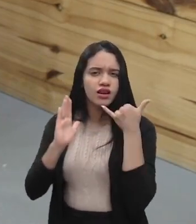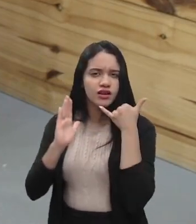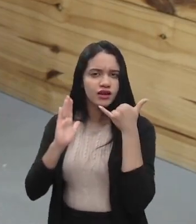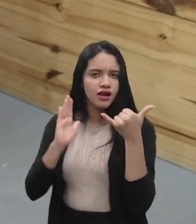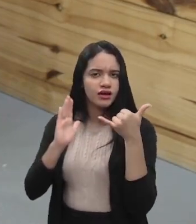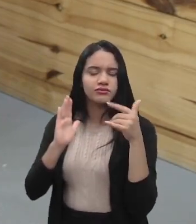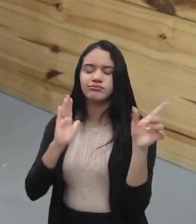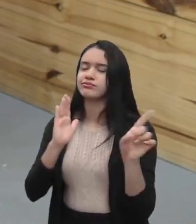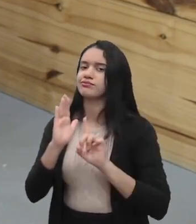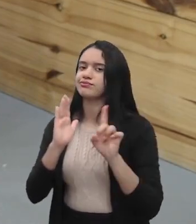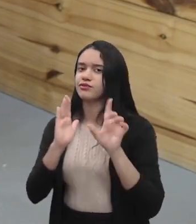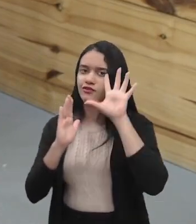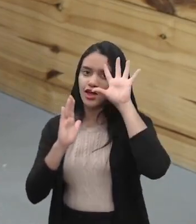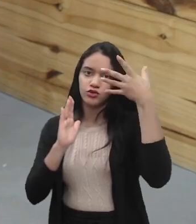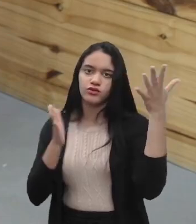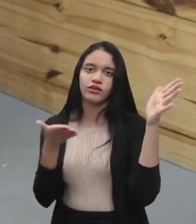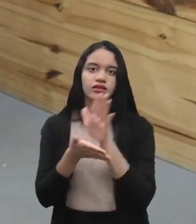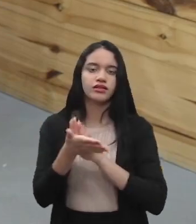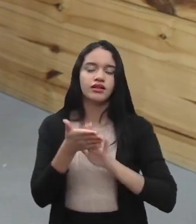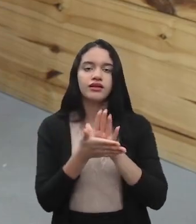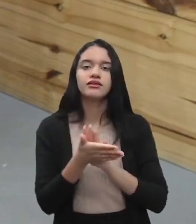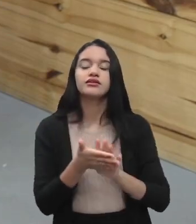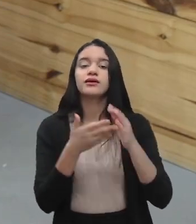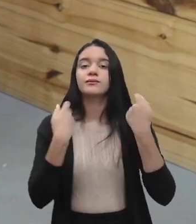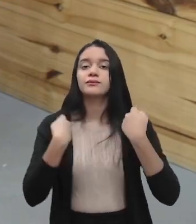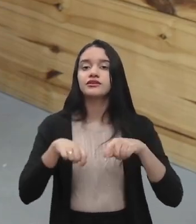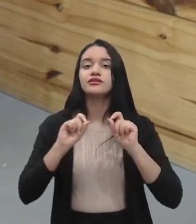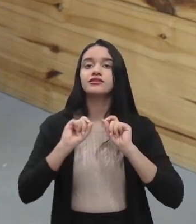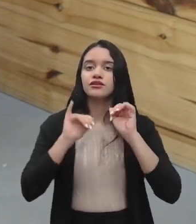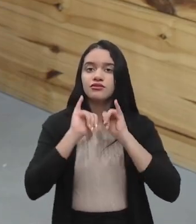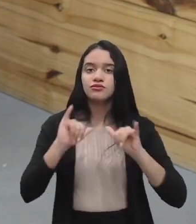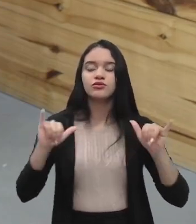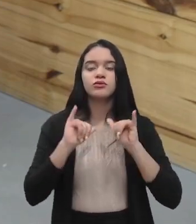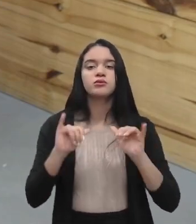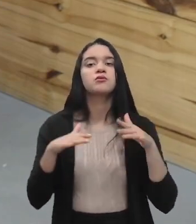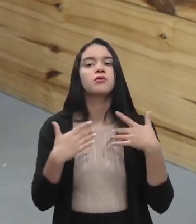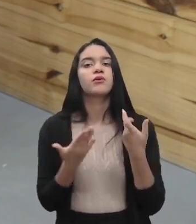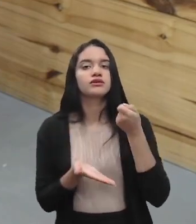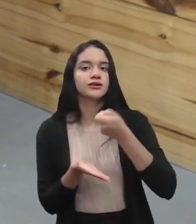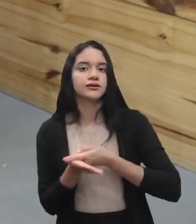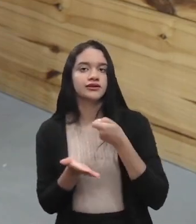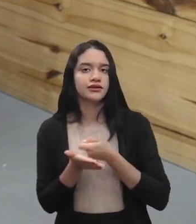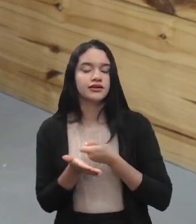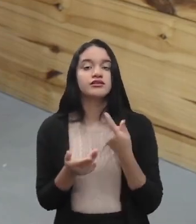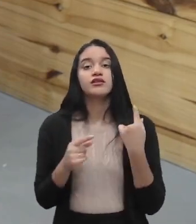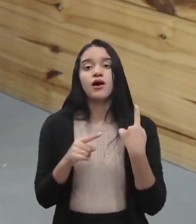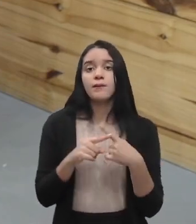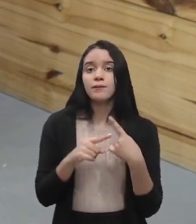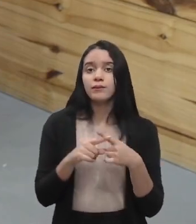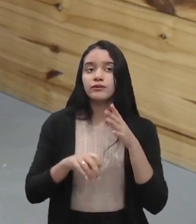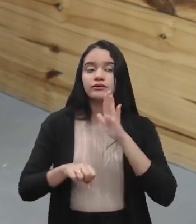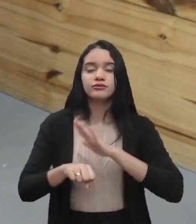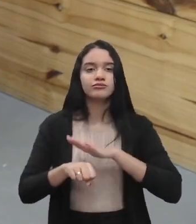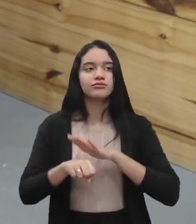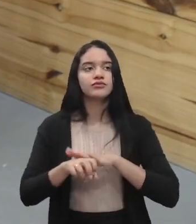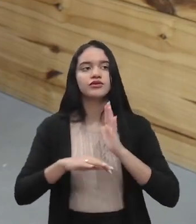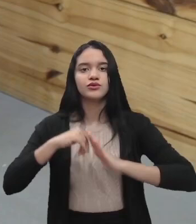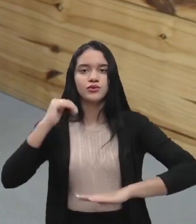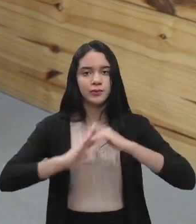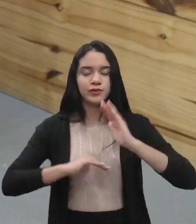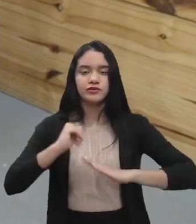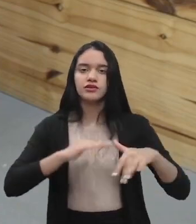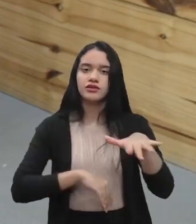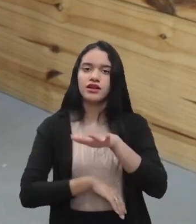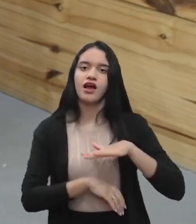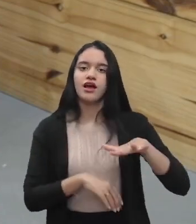resolver muito. Informando o que é que a gente precisa, quais as exigências, porque numa situação dessa, os profissionais